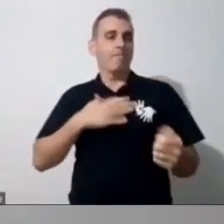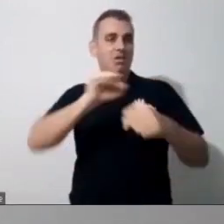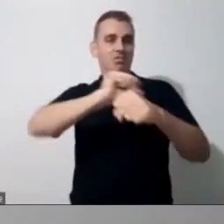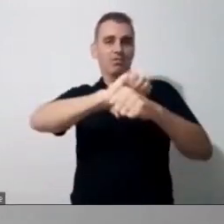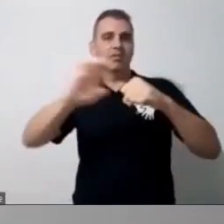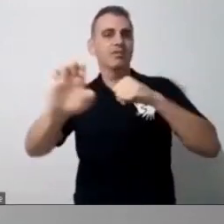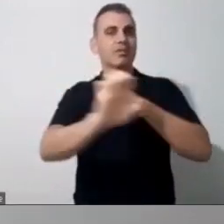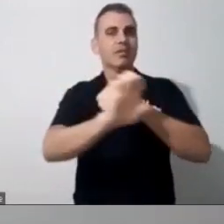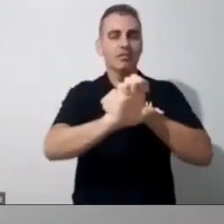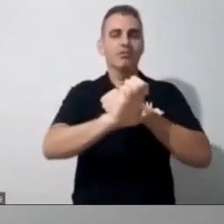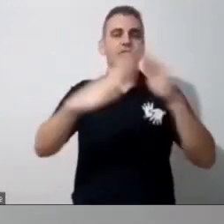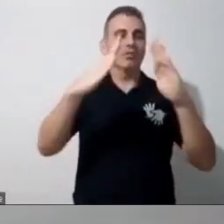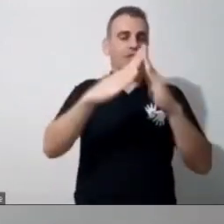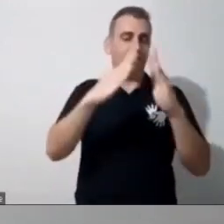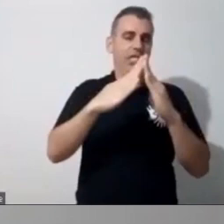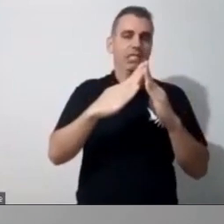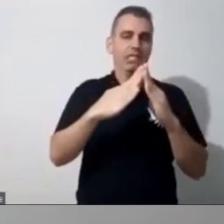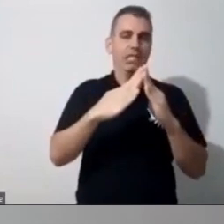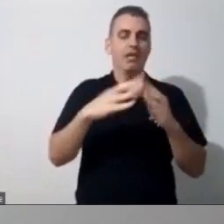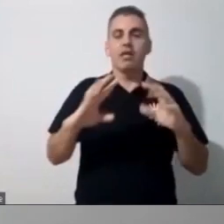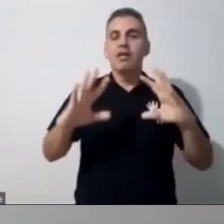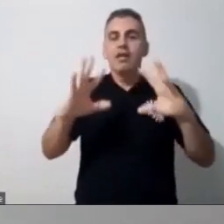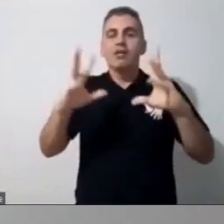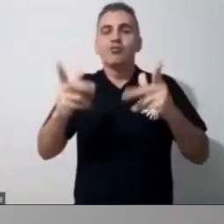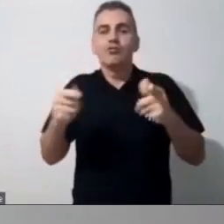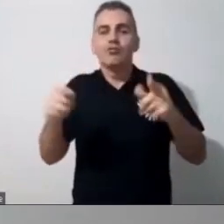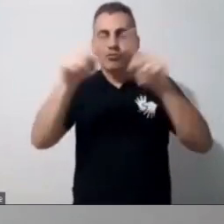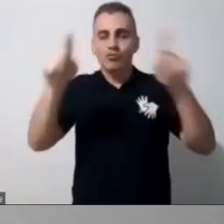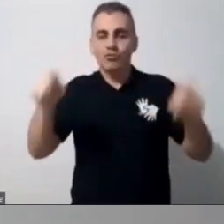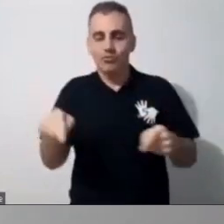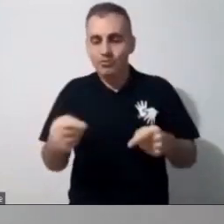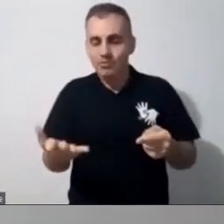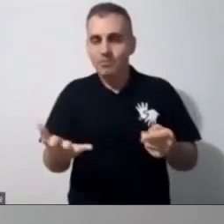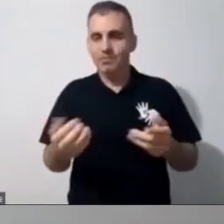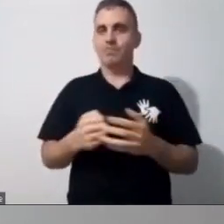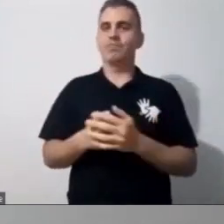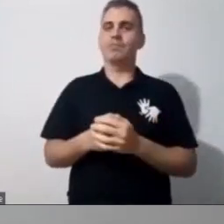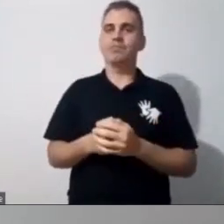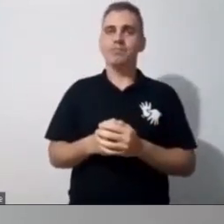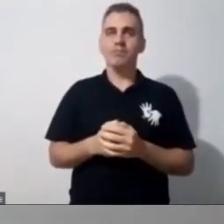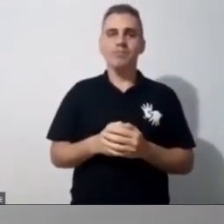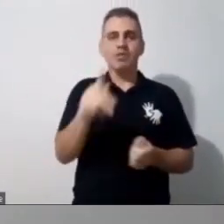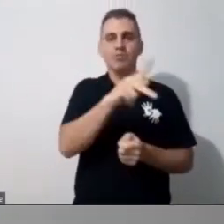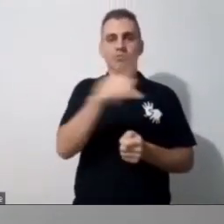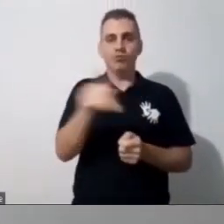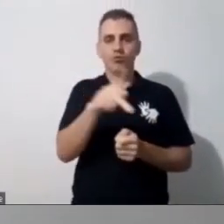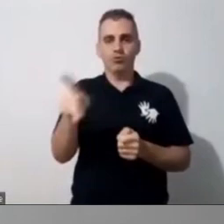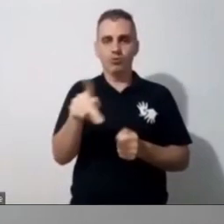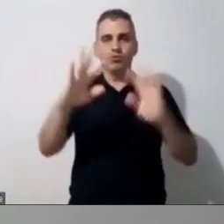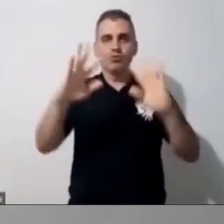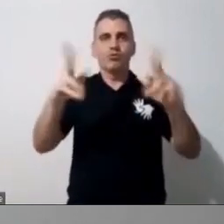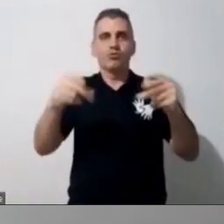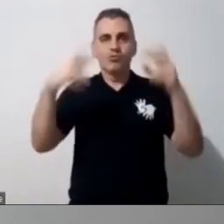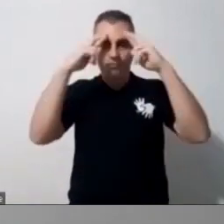da professora, ele é de todos nós, e isso é uma coisa, assim, que mexe muito comigo, porque